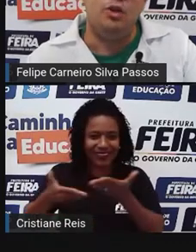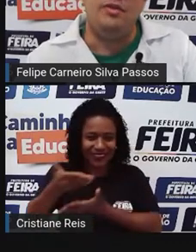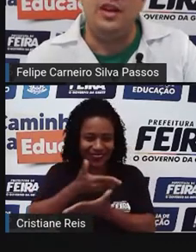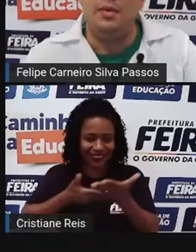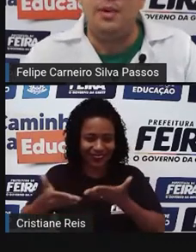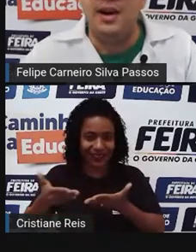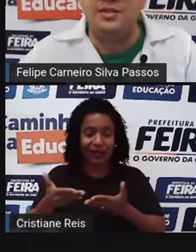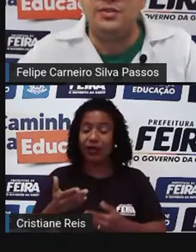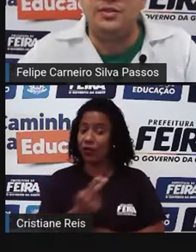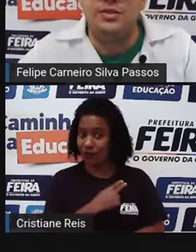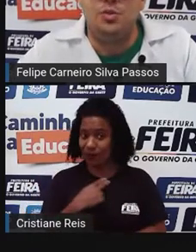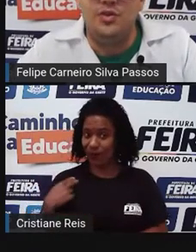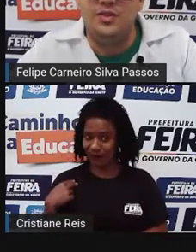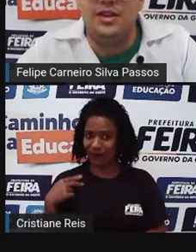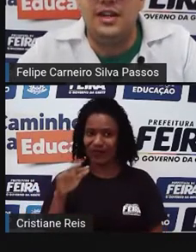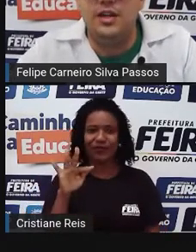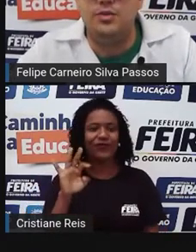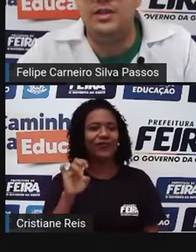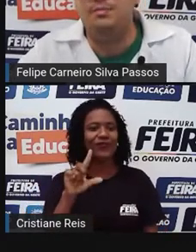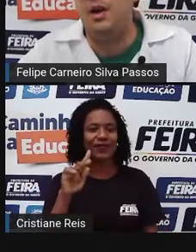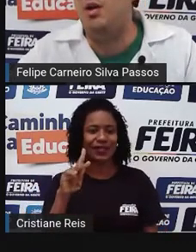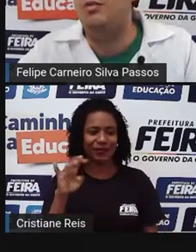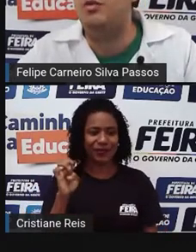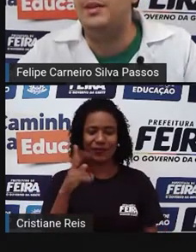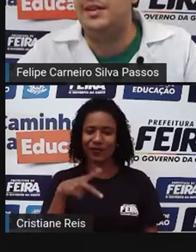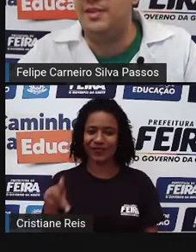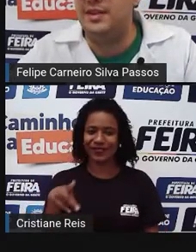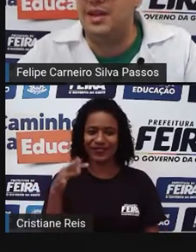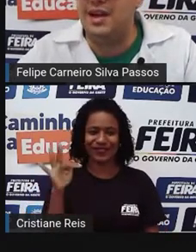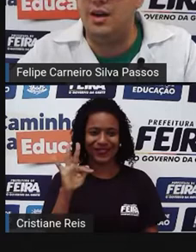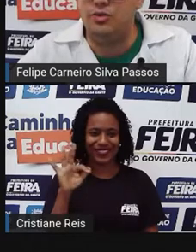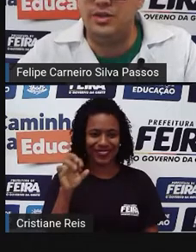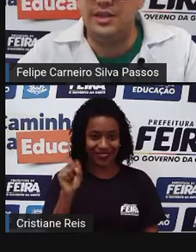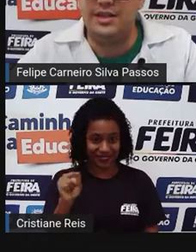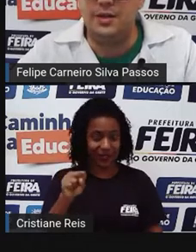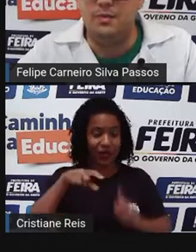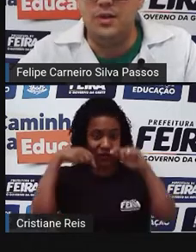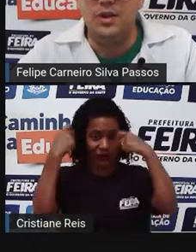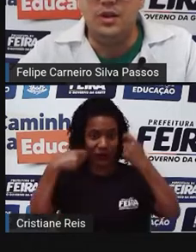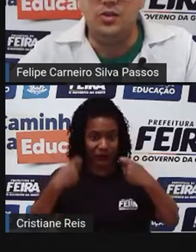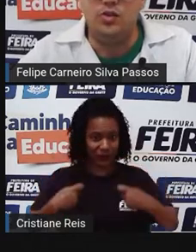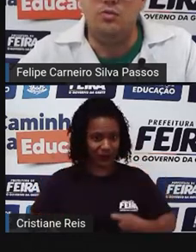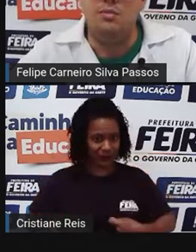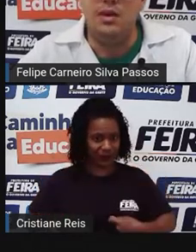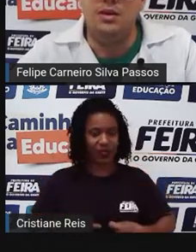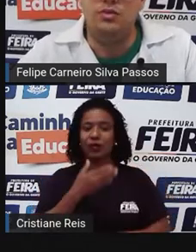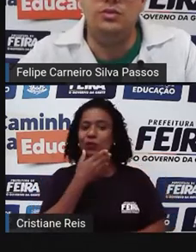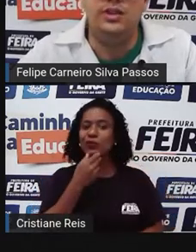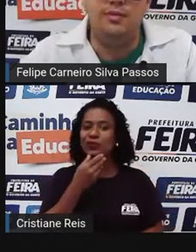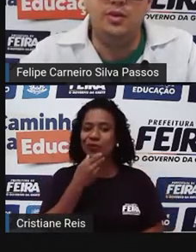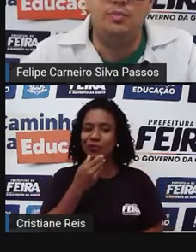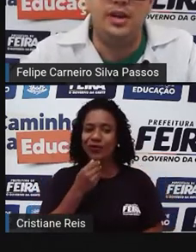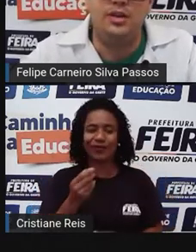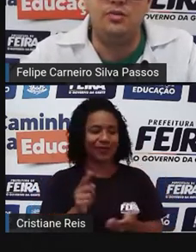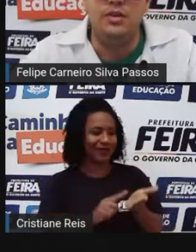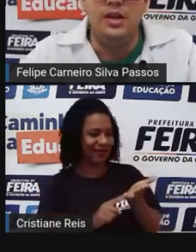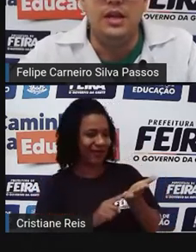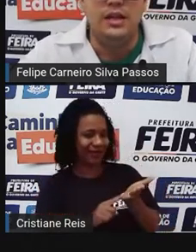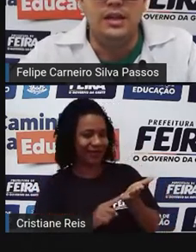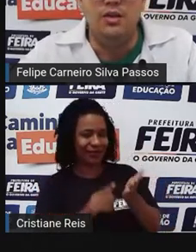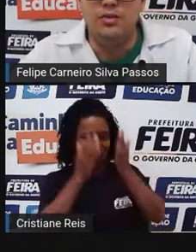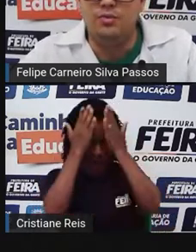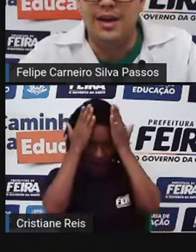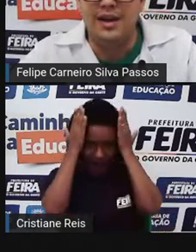Meu nome é Felipe Passos, sou professor aqui da Rede Municipal, vou começar a fazer minha áudio de inscrição. Eu sou um homem branco, de cabelo preto,